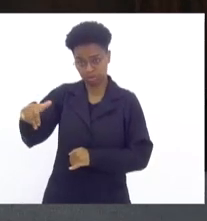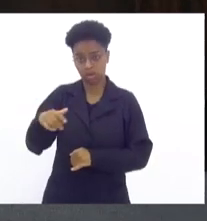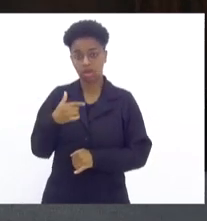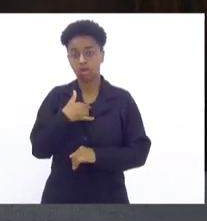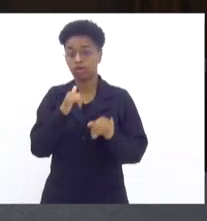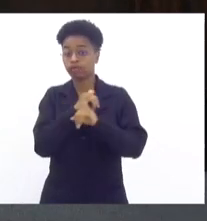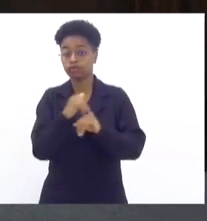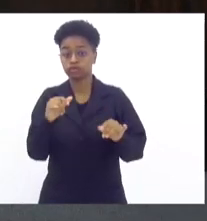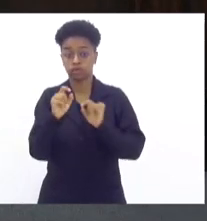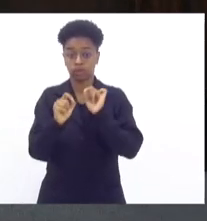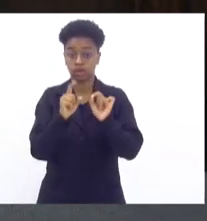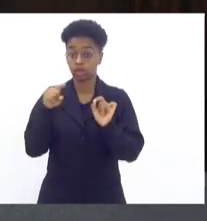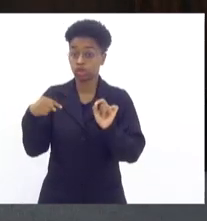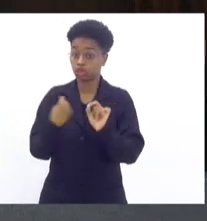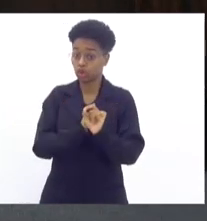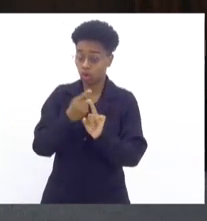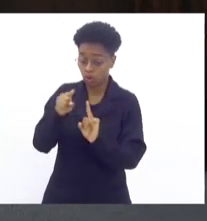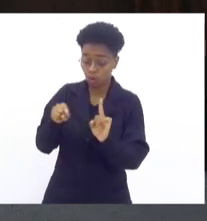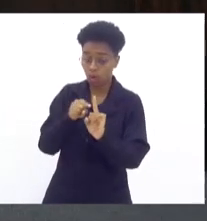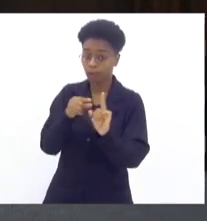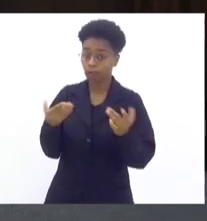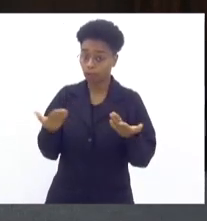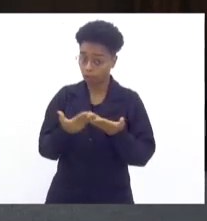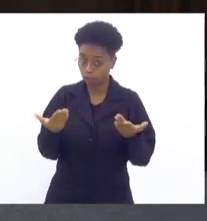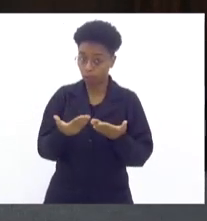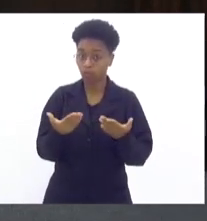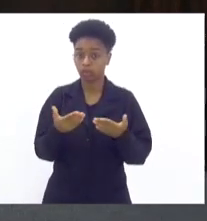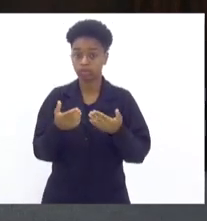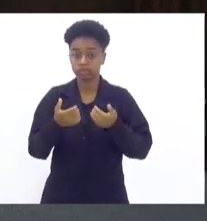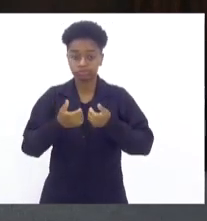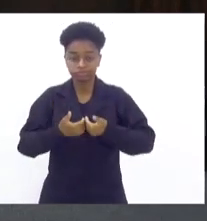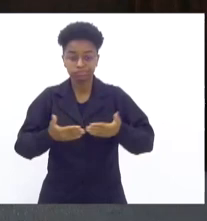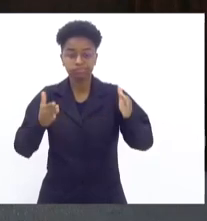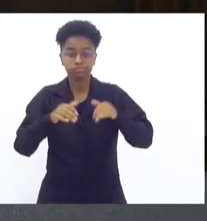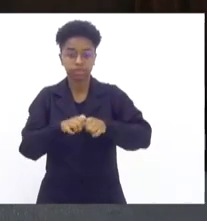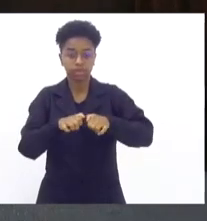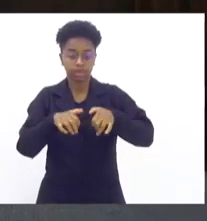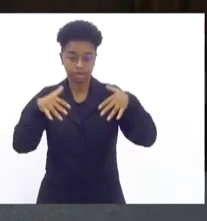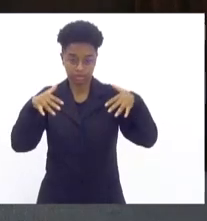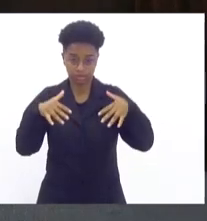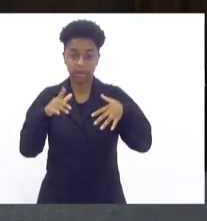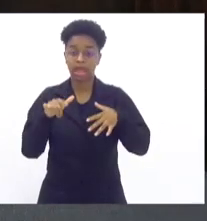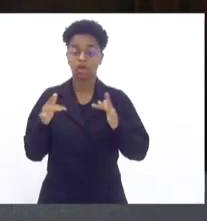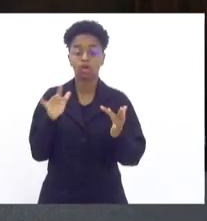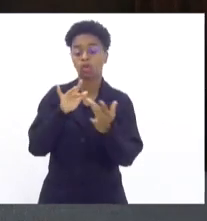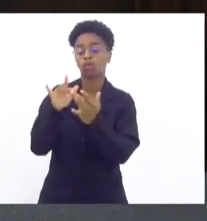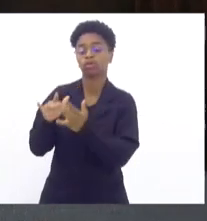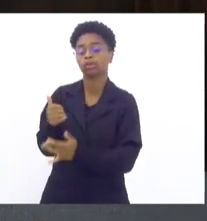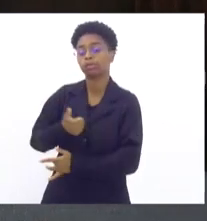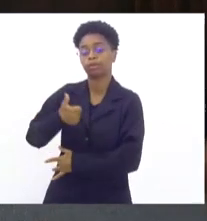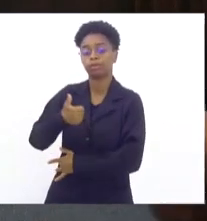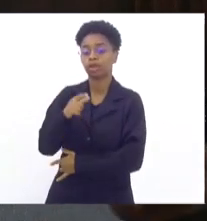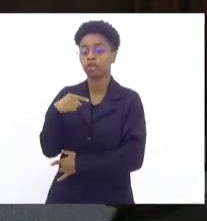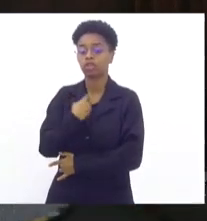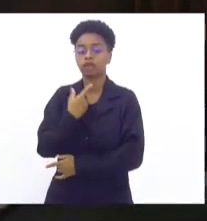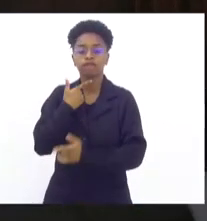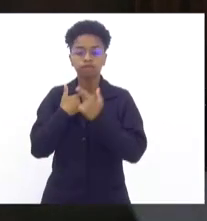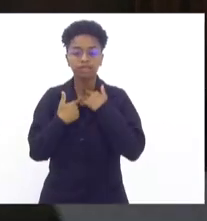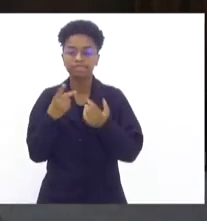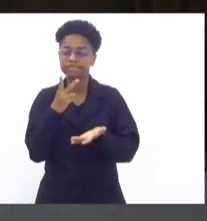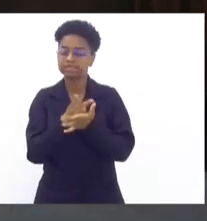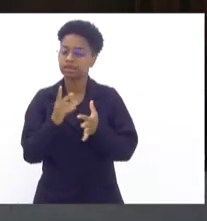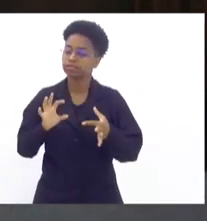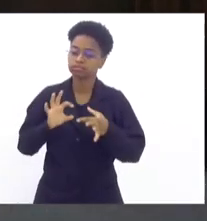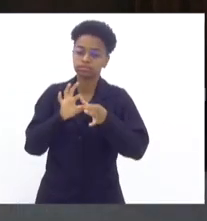que a nossa intenção com essa audiência pública é um primeiro contato. E aqui a LERJ quer fazer uma parceria sempre